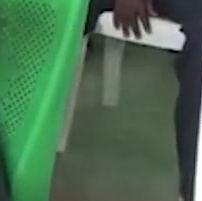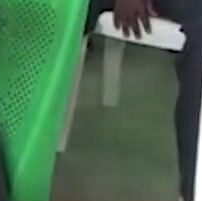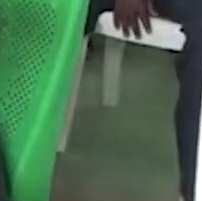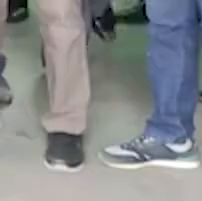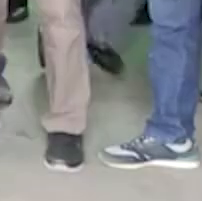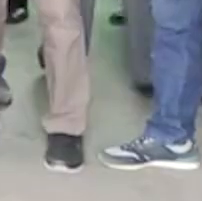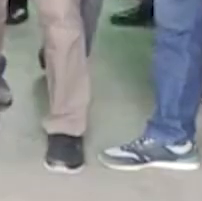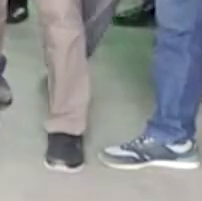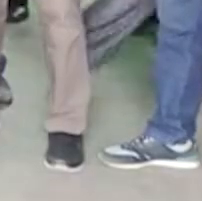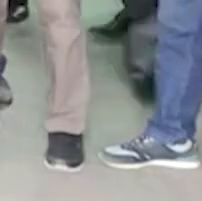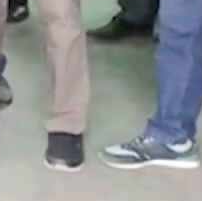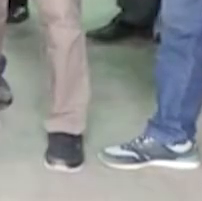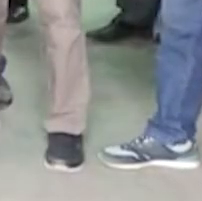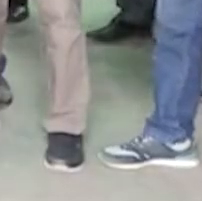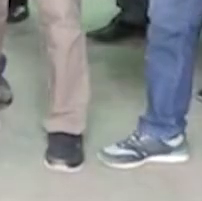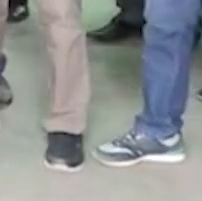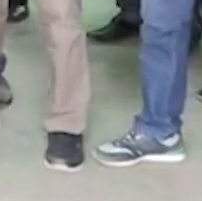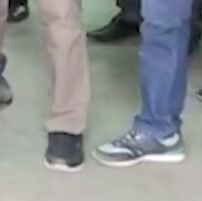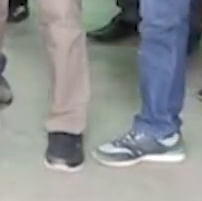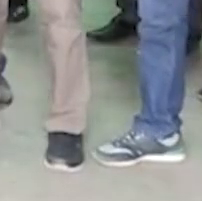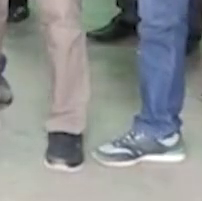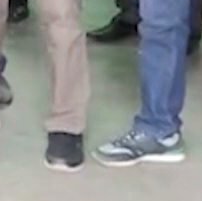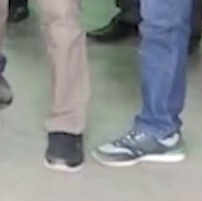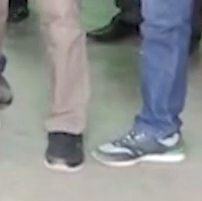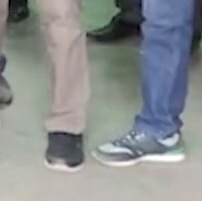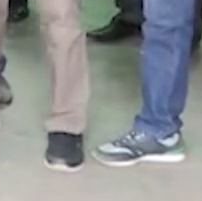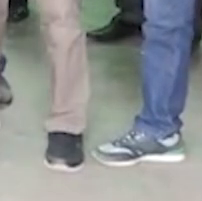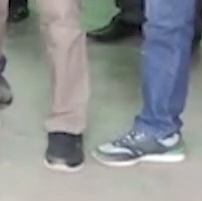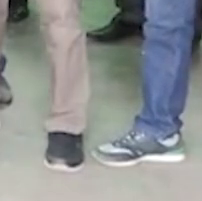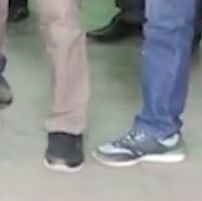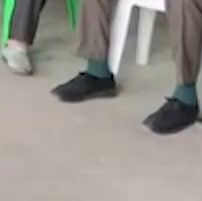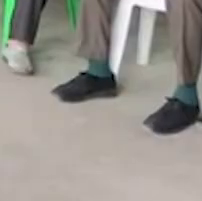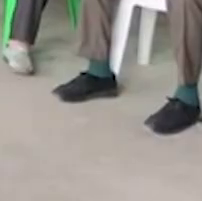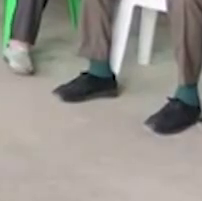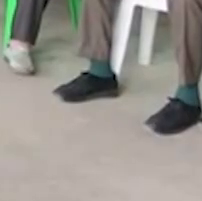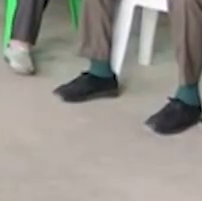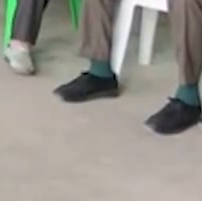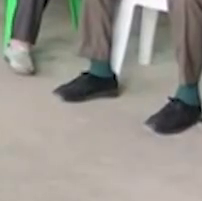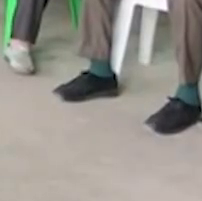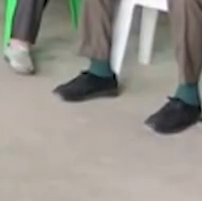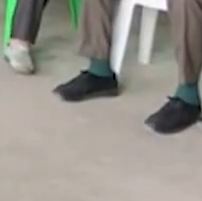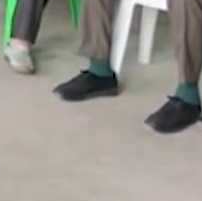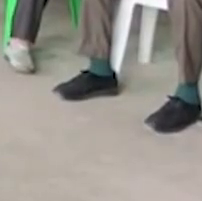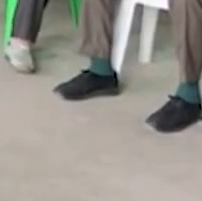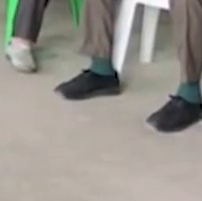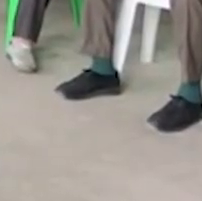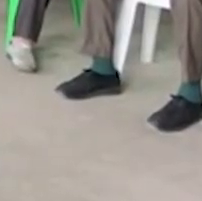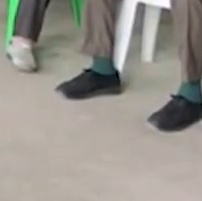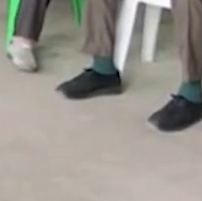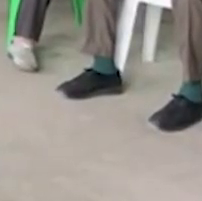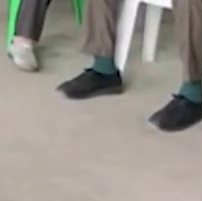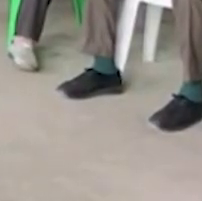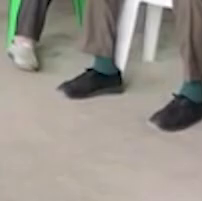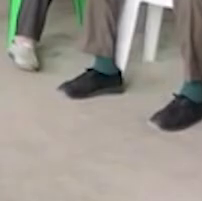que deixem de reunir condições para estarem abrangidas num dos regimes de proteção social